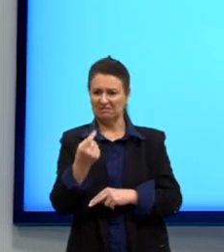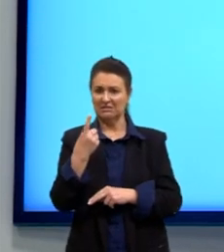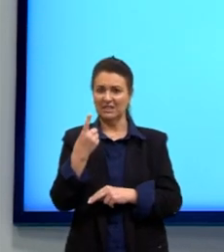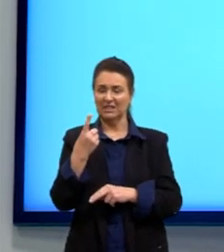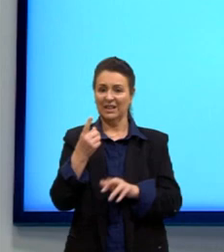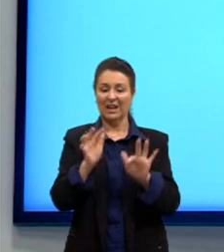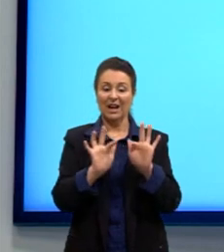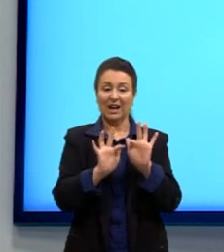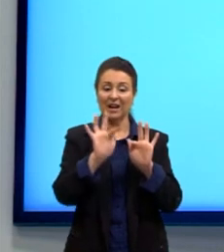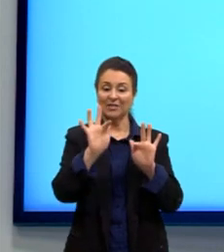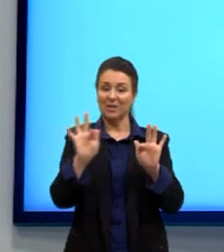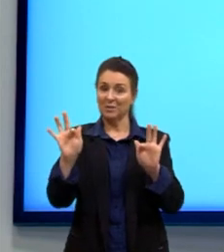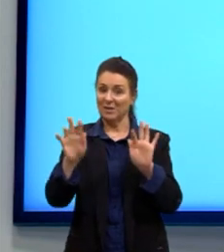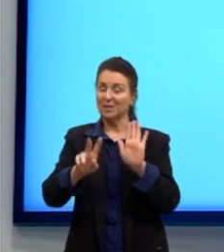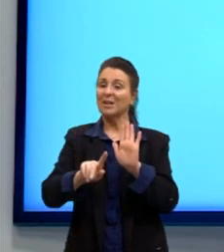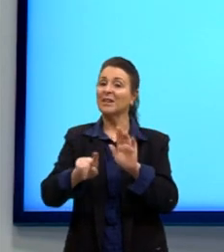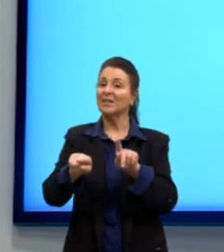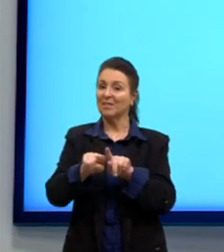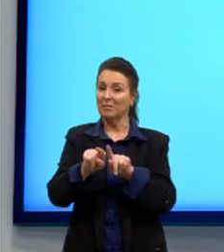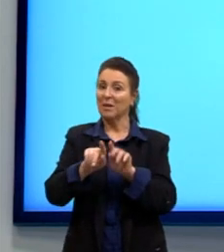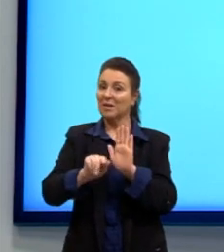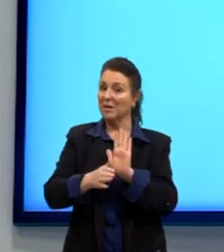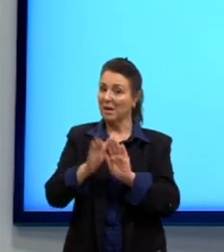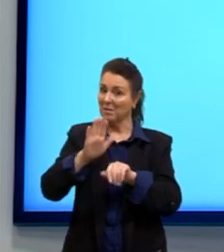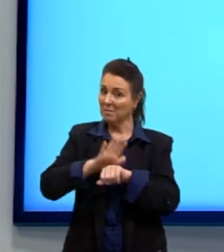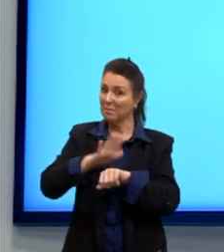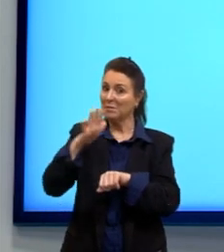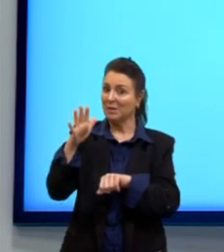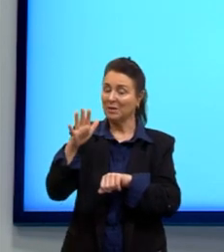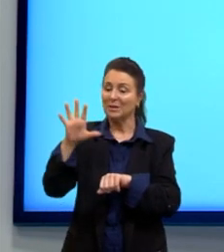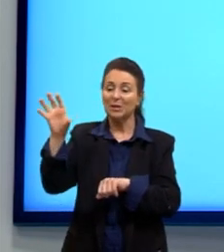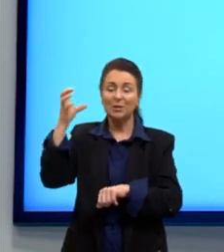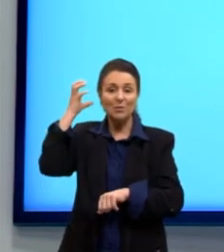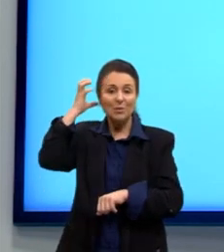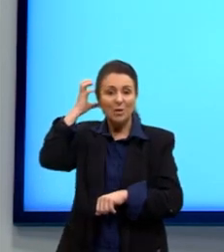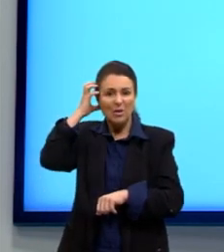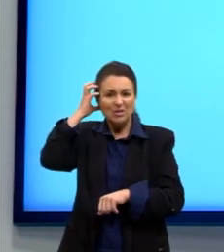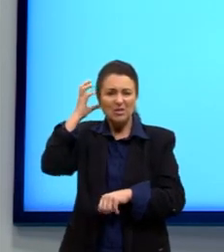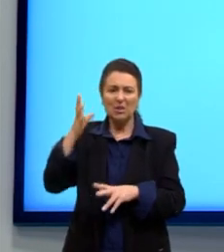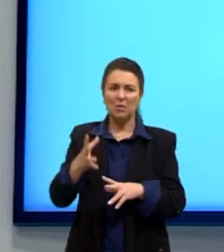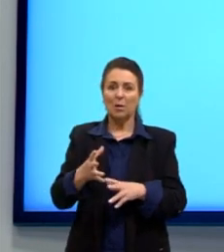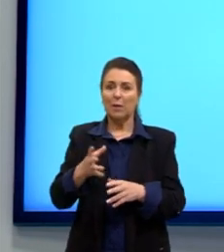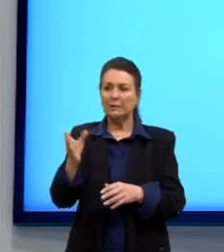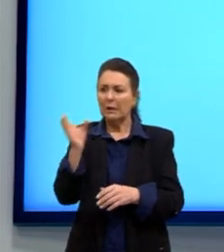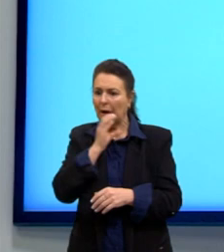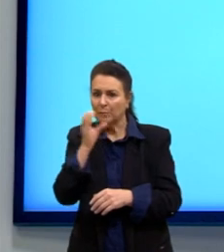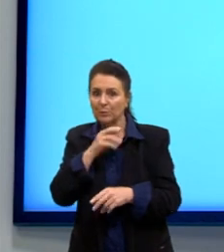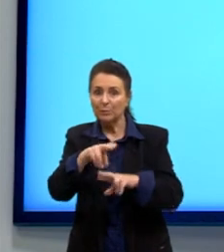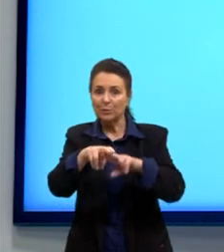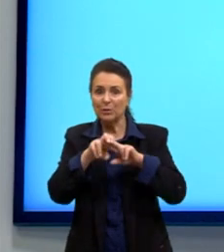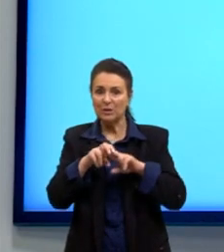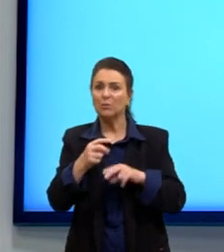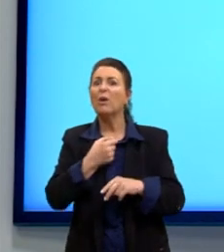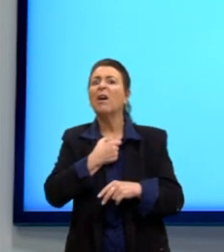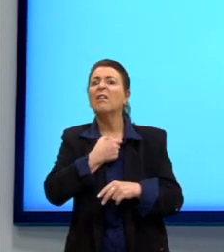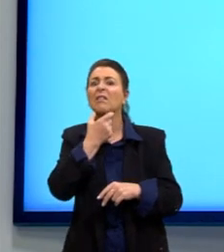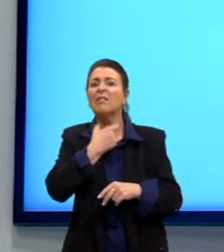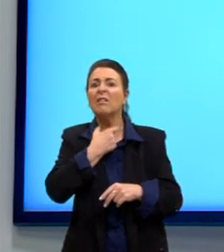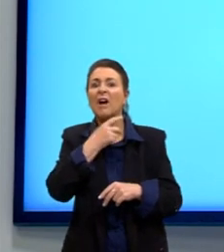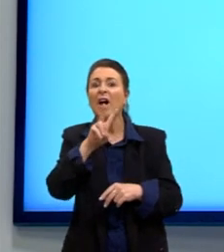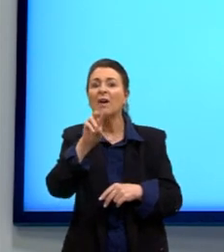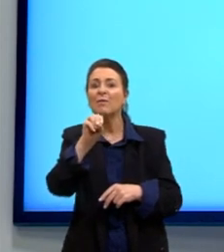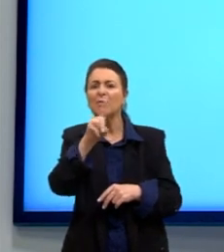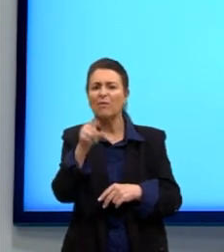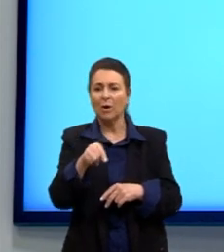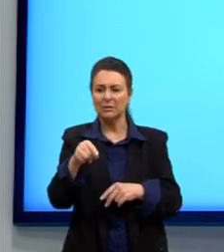frequência, então, um pouquinho maior, né? E esse som, então, vai sair muito mais rápido e por isso que ela fica estranha, né? Os nossos ouvidos.